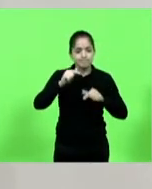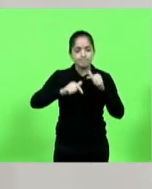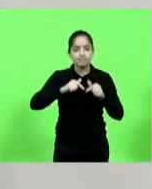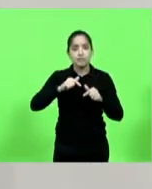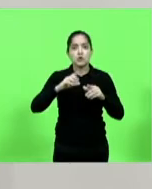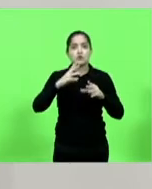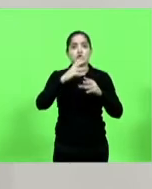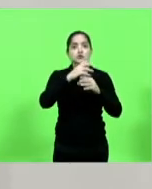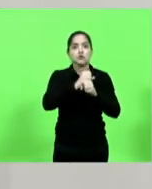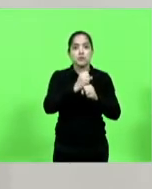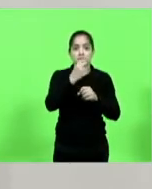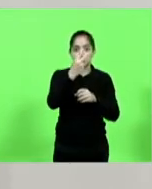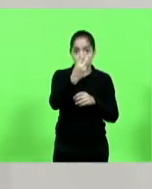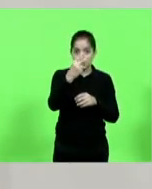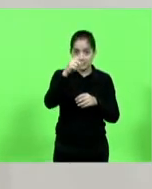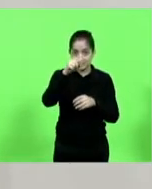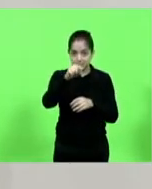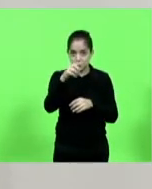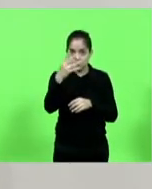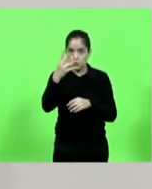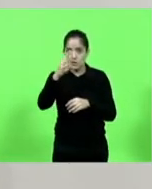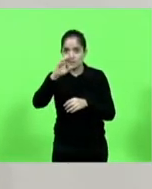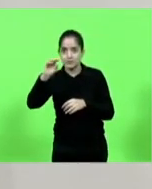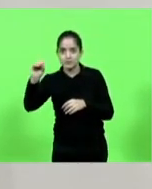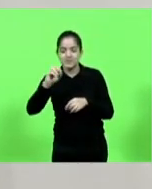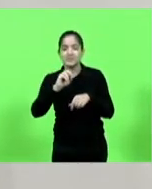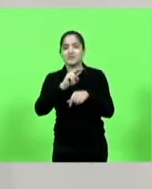.400 empregos diretos.